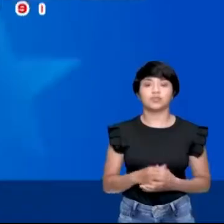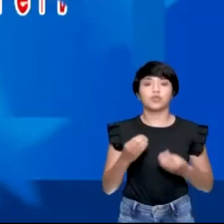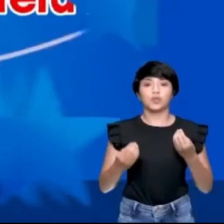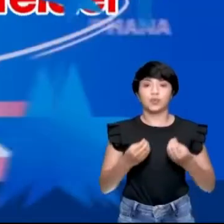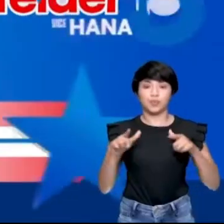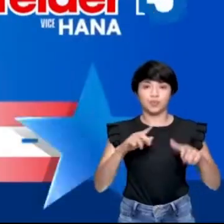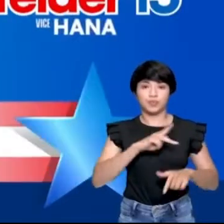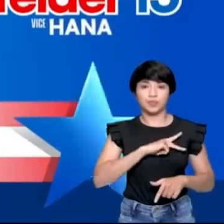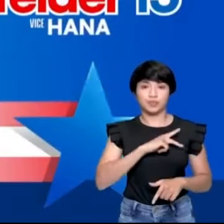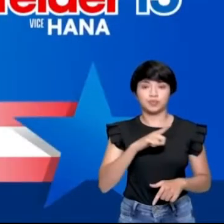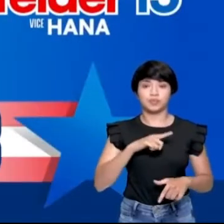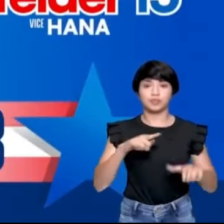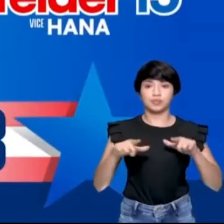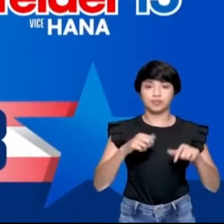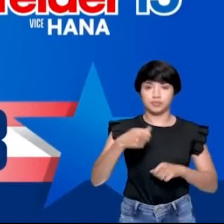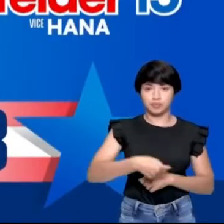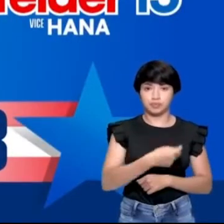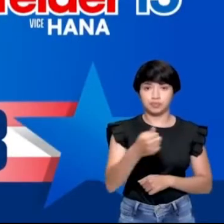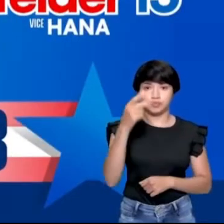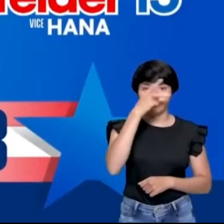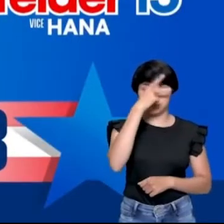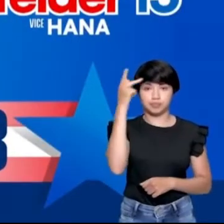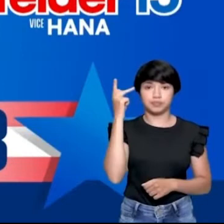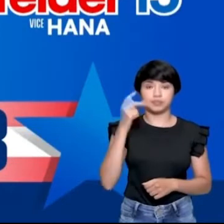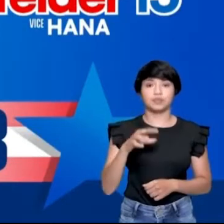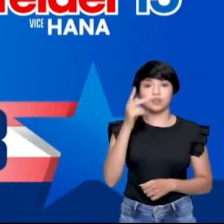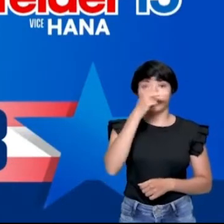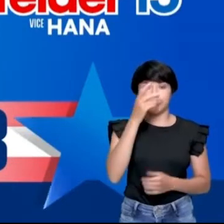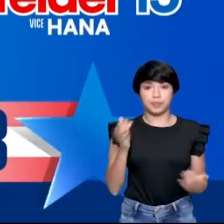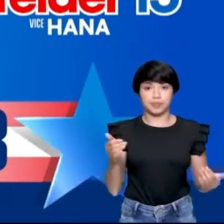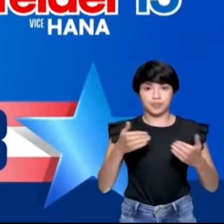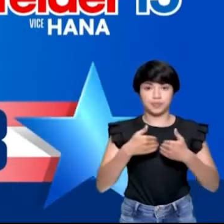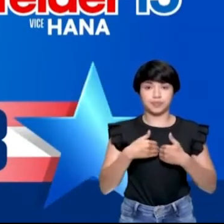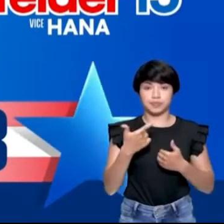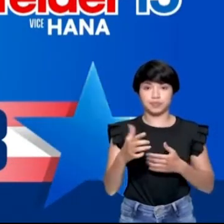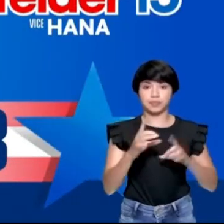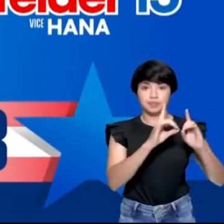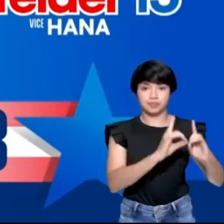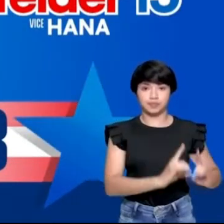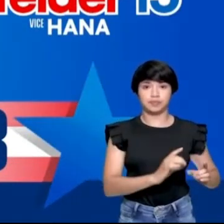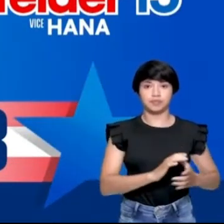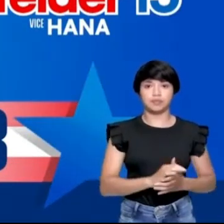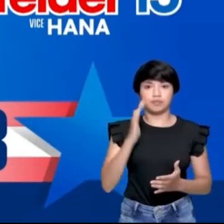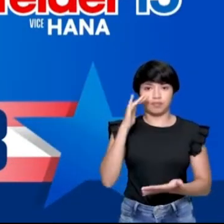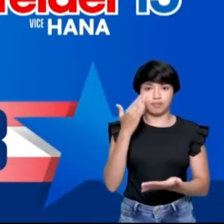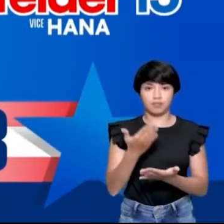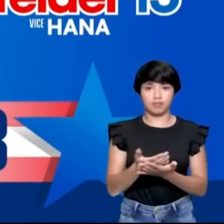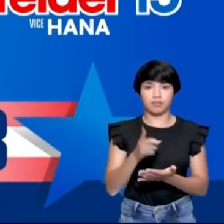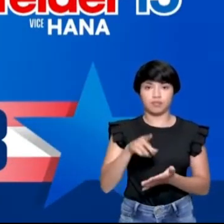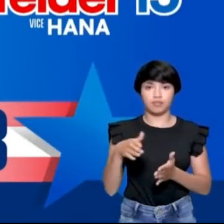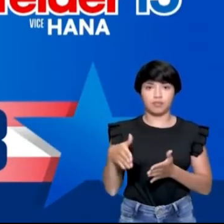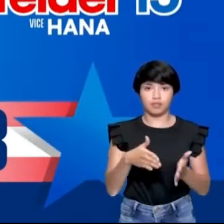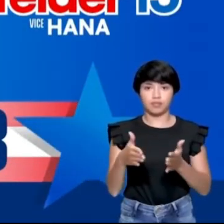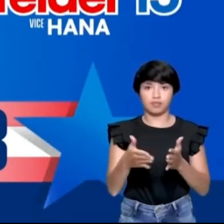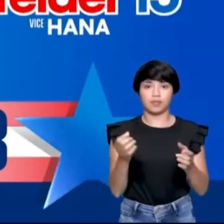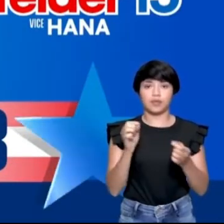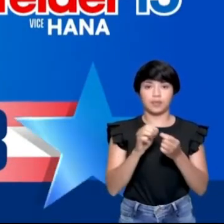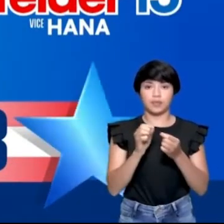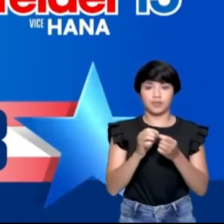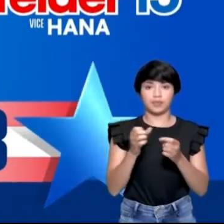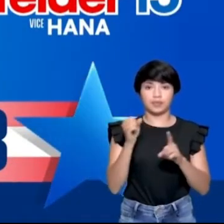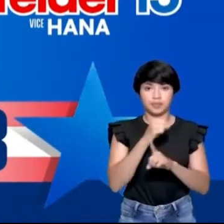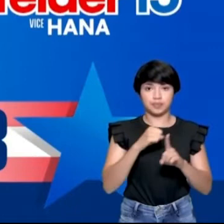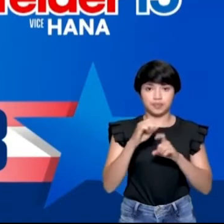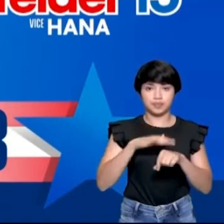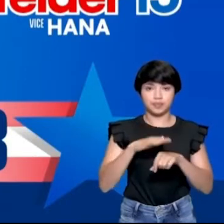Como defensor público, tem atuado na defesa do consumidor, das pessoas com autismo e demais deficiências. Acredito que este é o caminho para